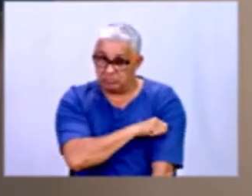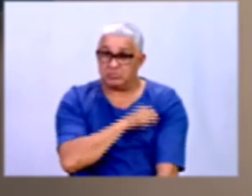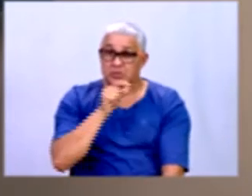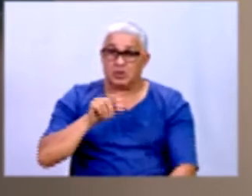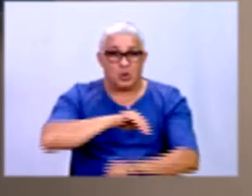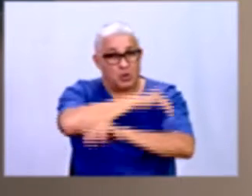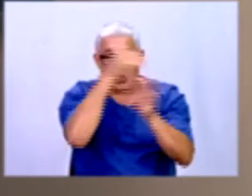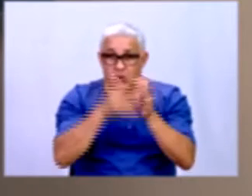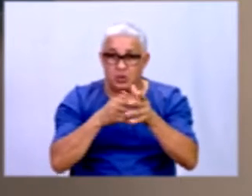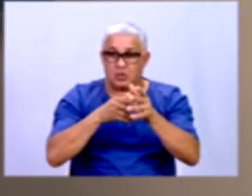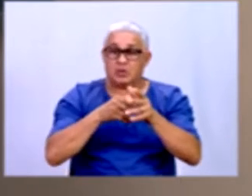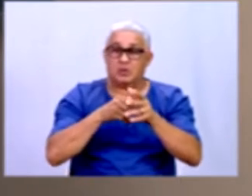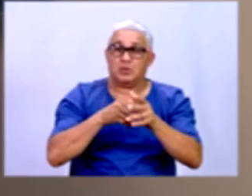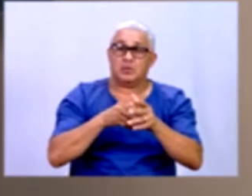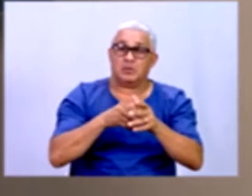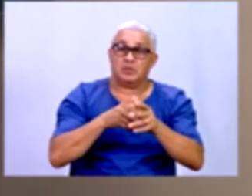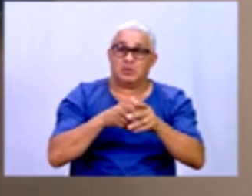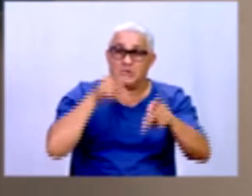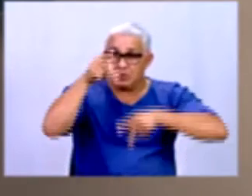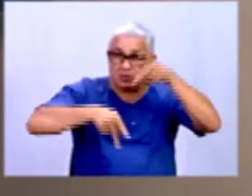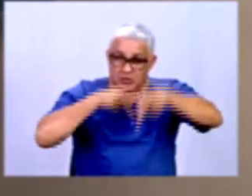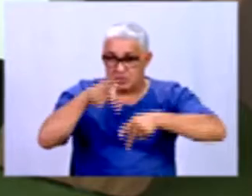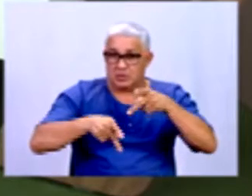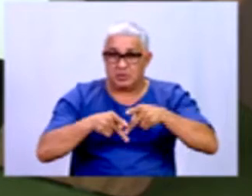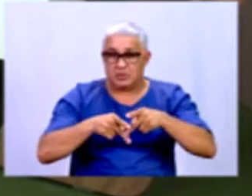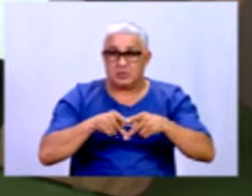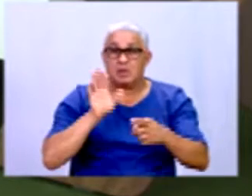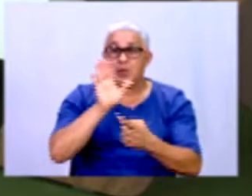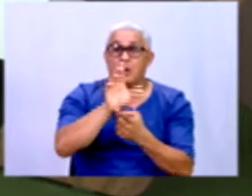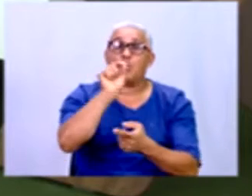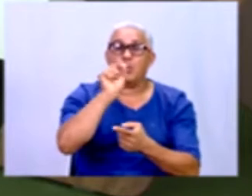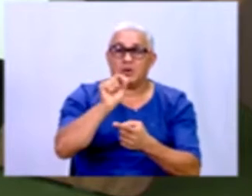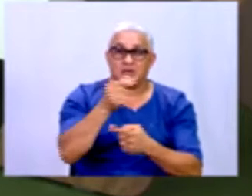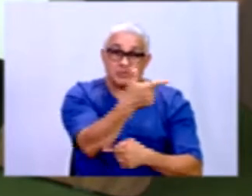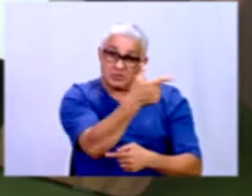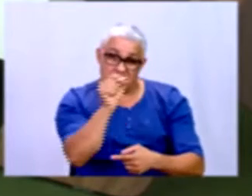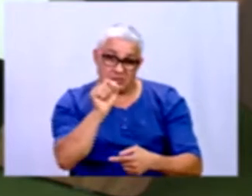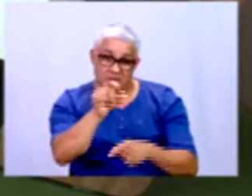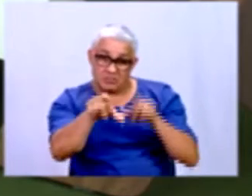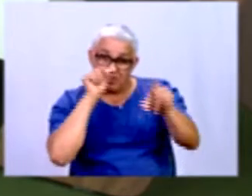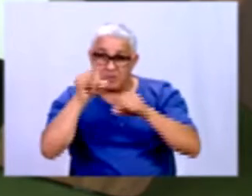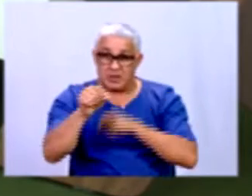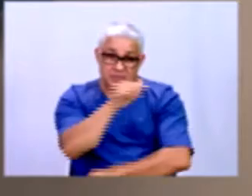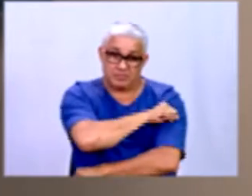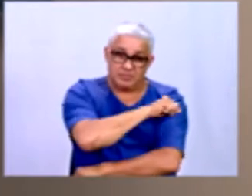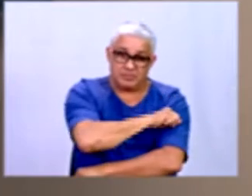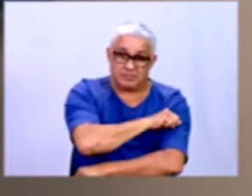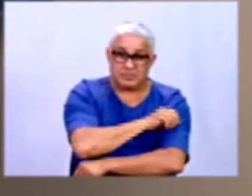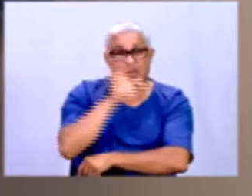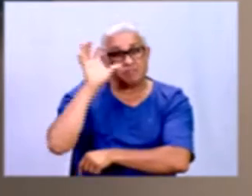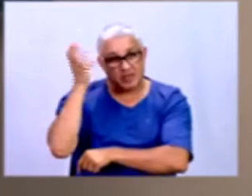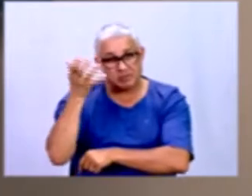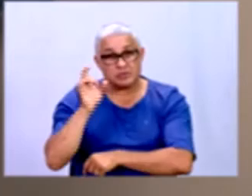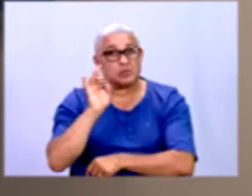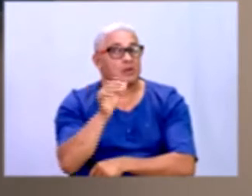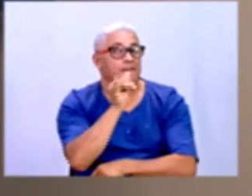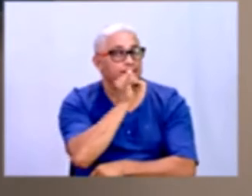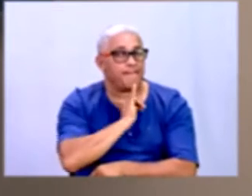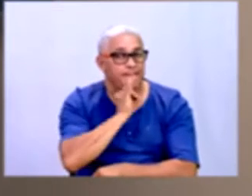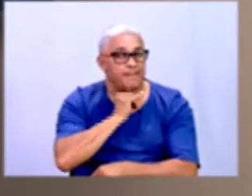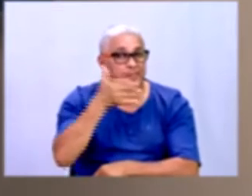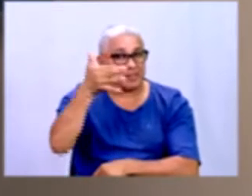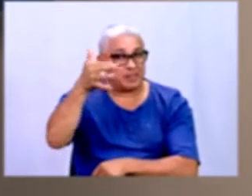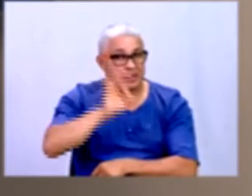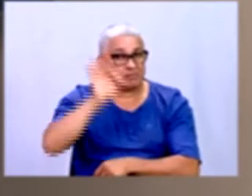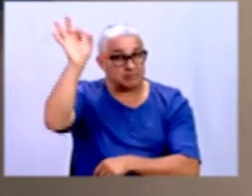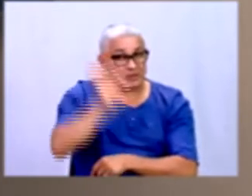da escola. O que é a amostra? Os 200 alunos que foi definido. A gente está dando um exemplo de 10%.